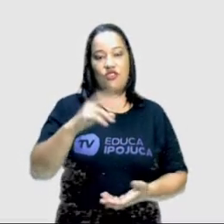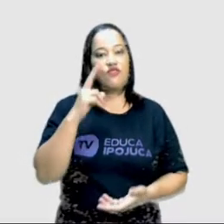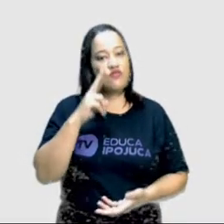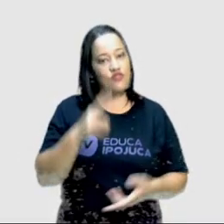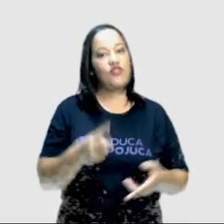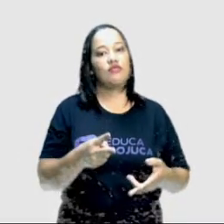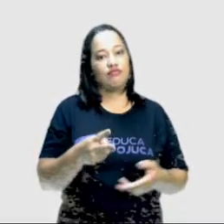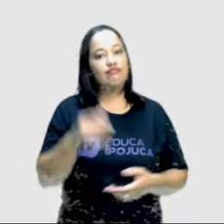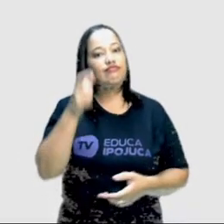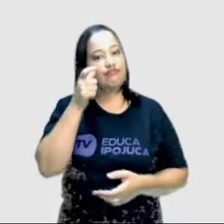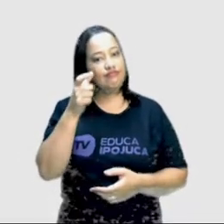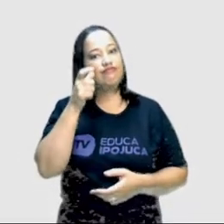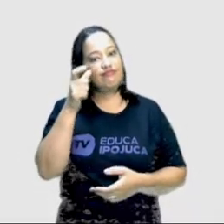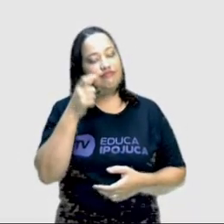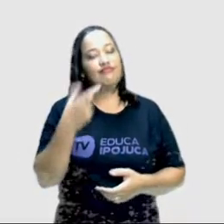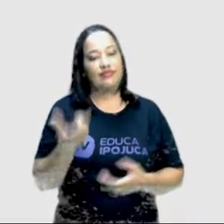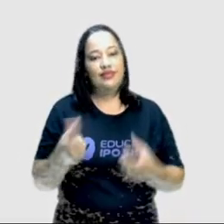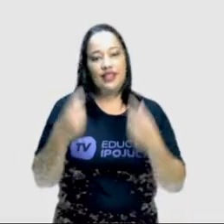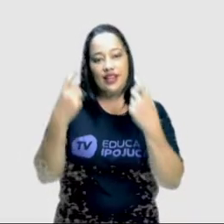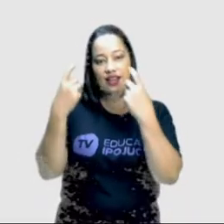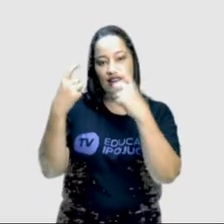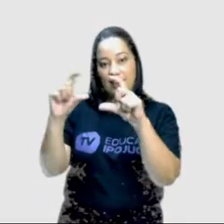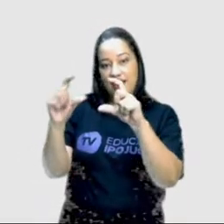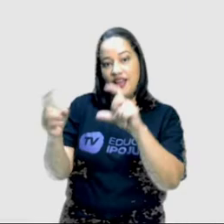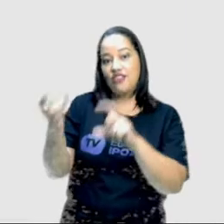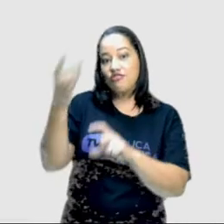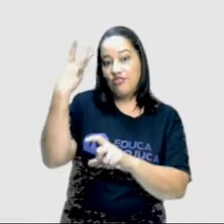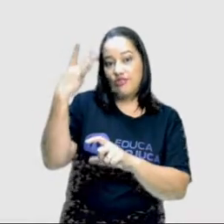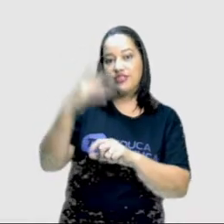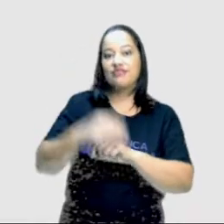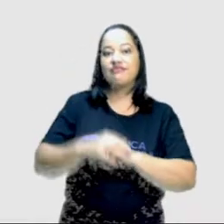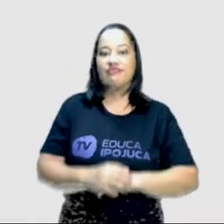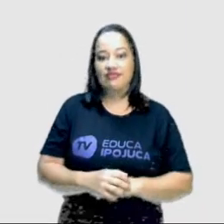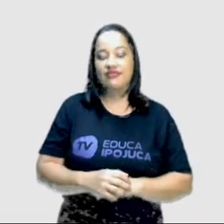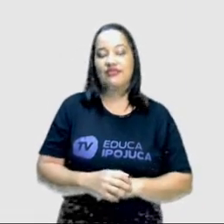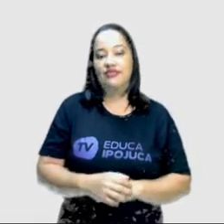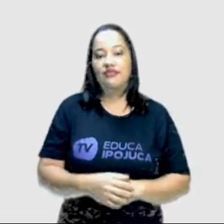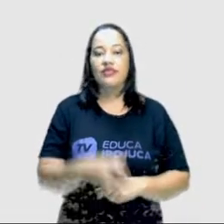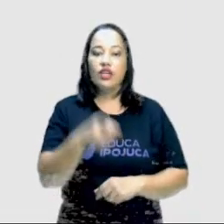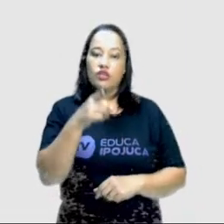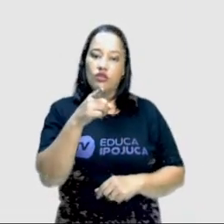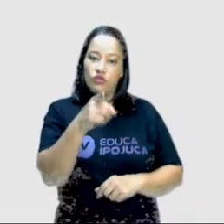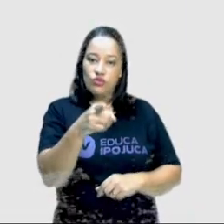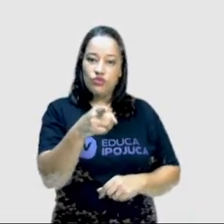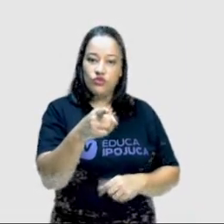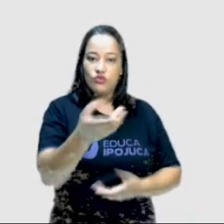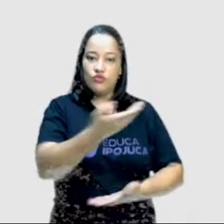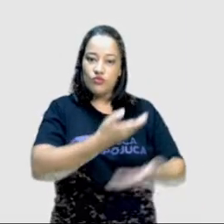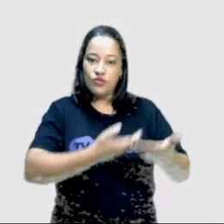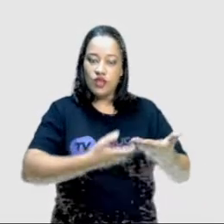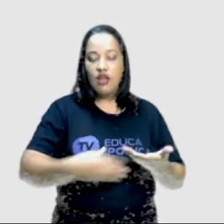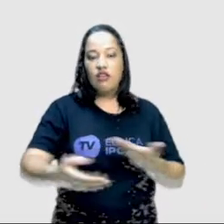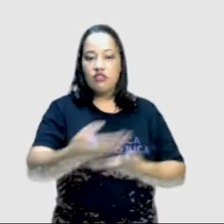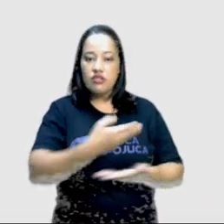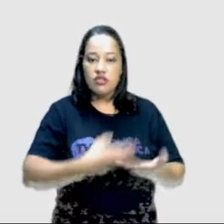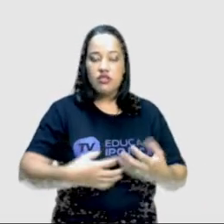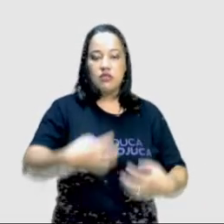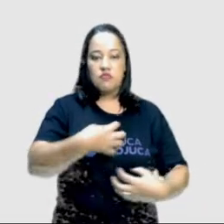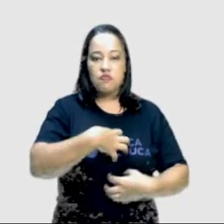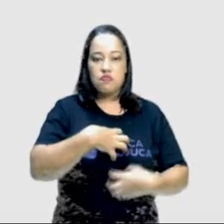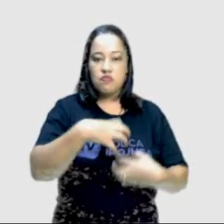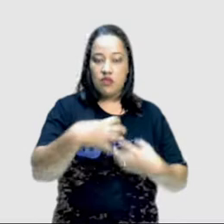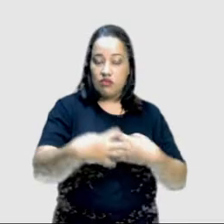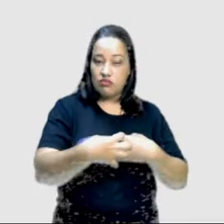deste slogan, porque aqui estamos o slogan. Sua solidariedade é um prato cheio. É o slogan da